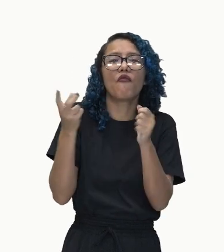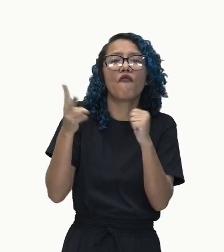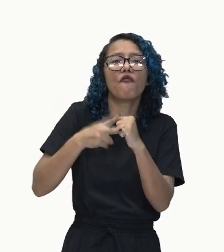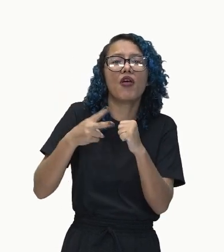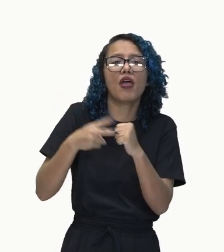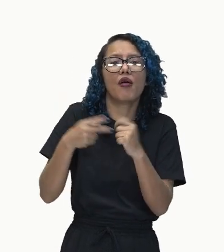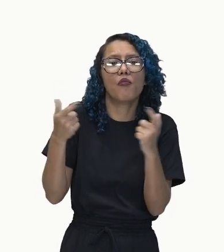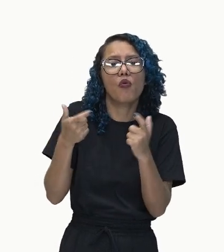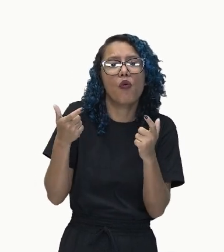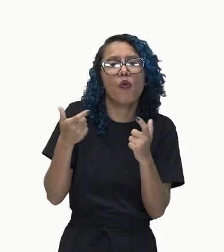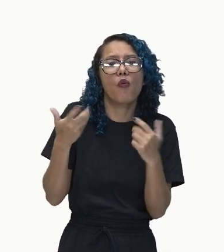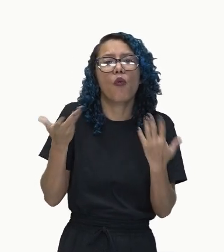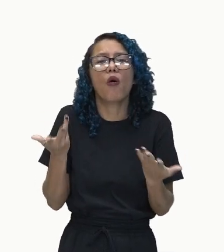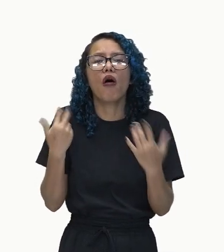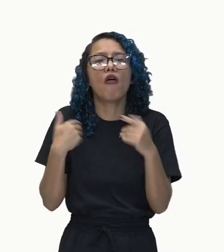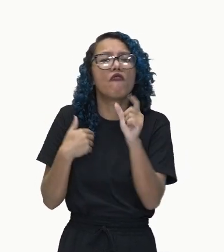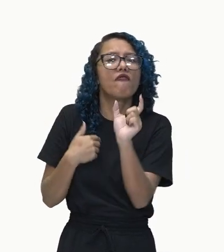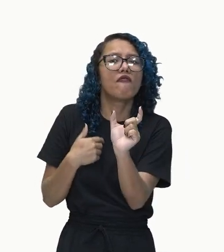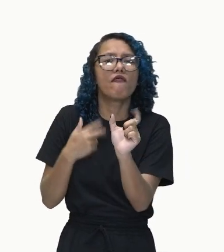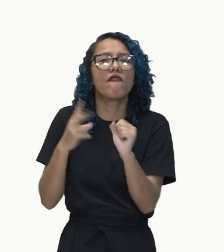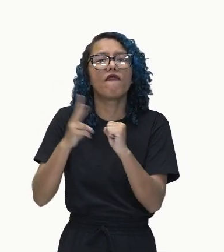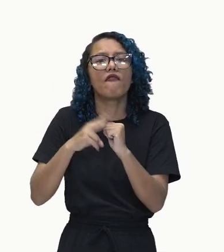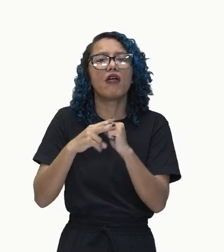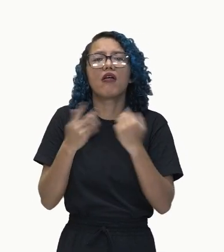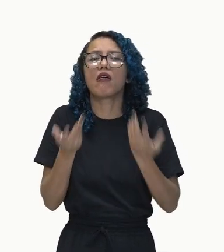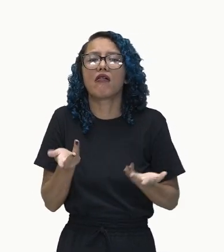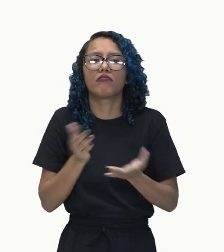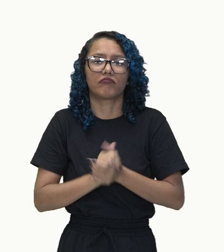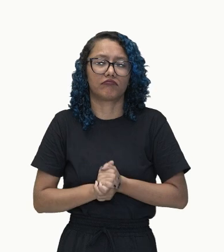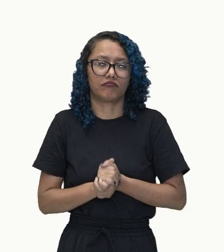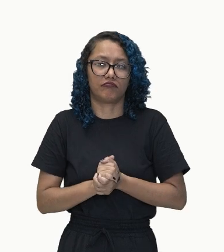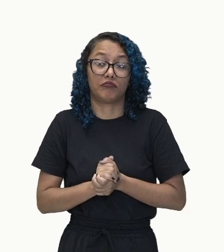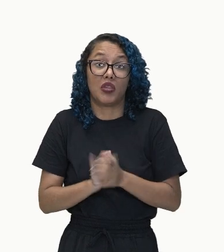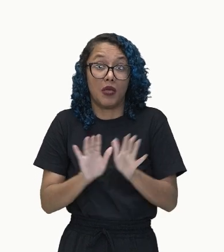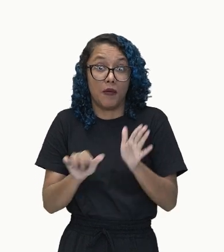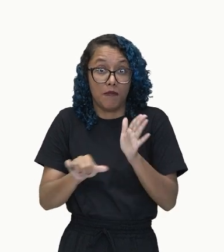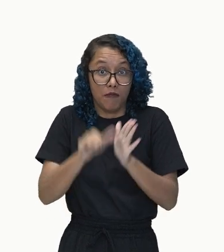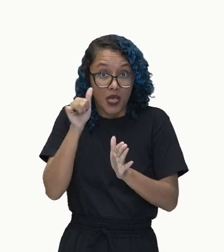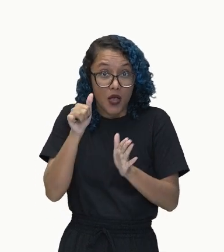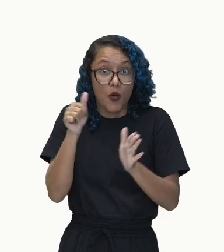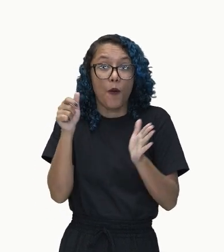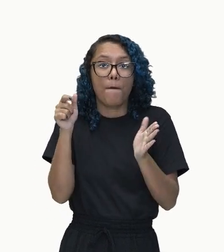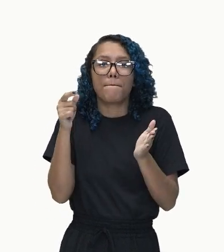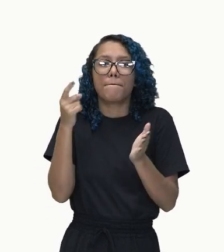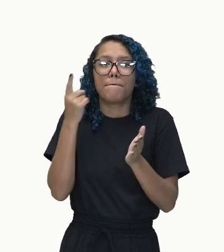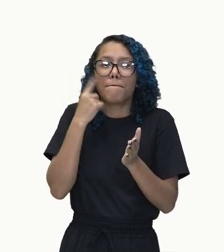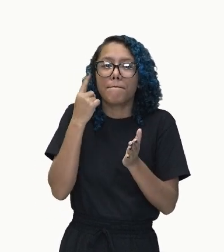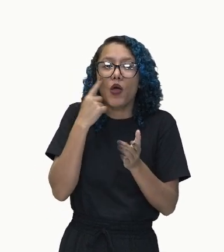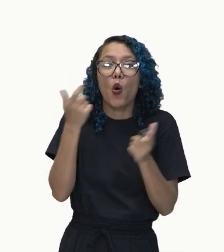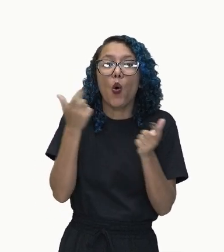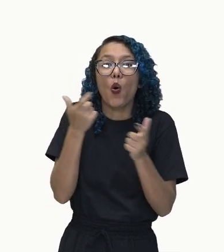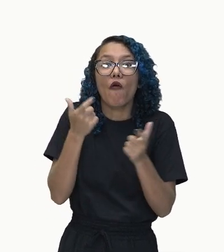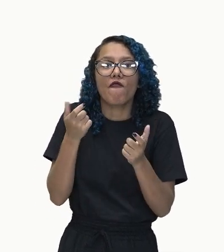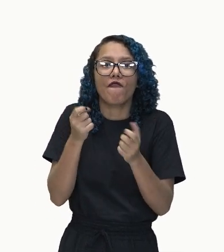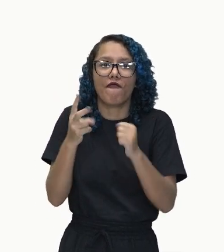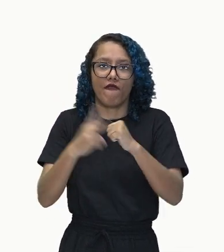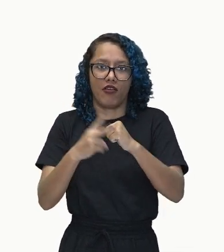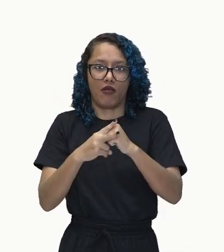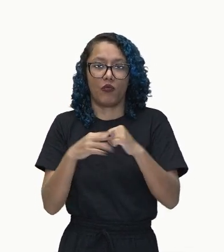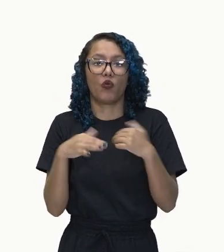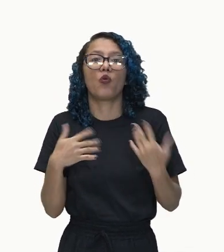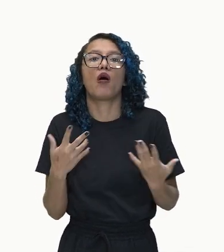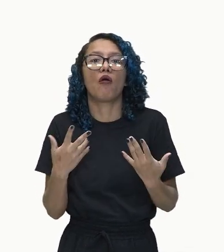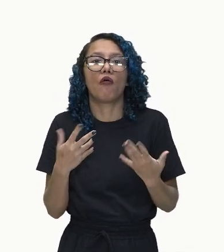só. Observe aí. Vamos achar o nosso sujeito. Primeiramente nós temos que achar o verbo, não é isso? Achamos o verbo.